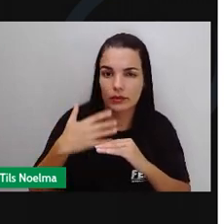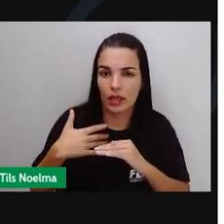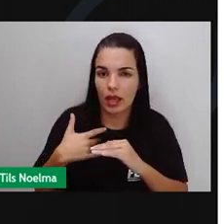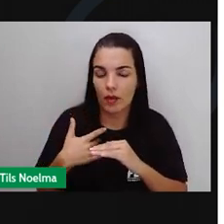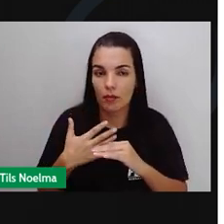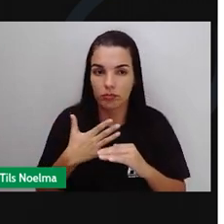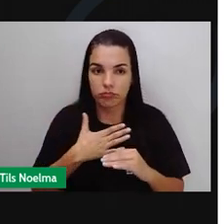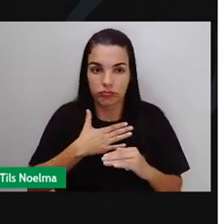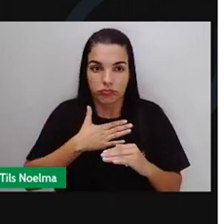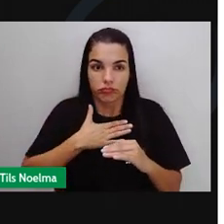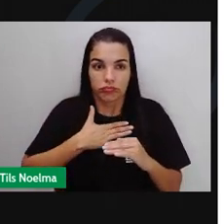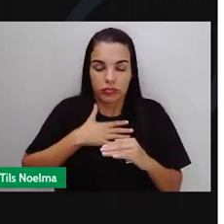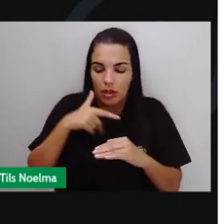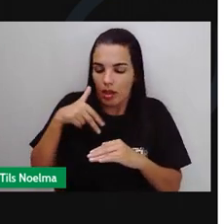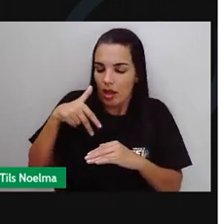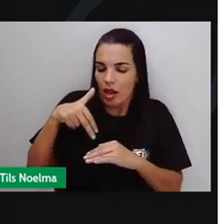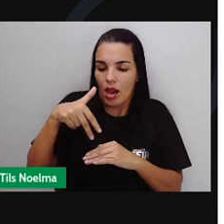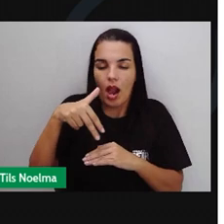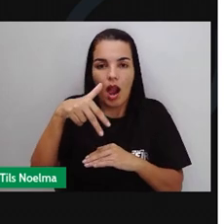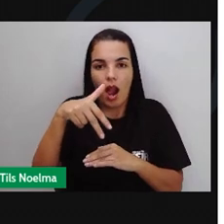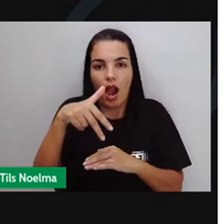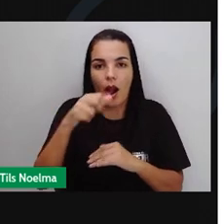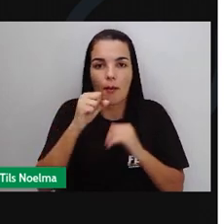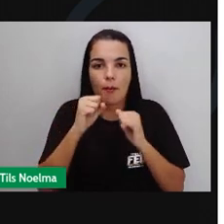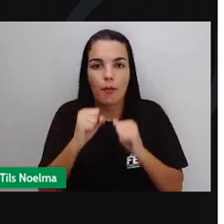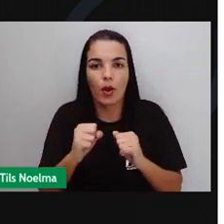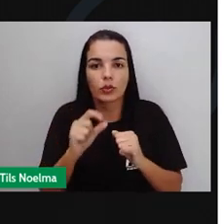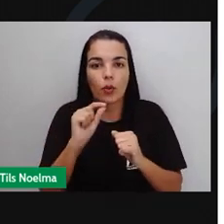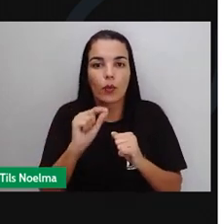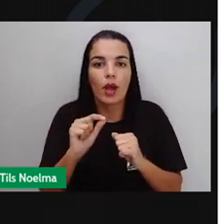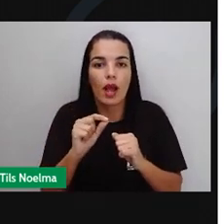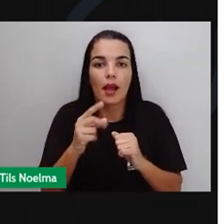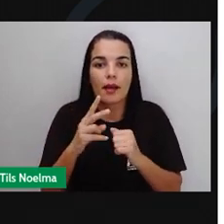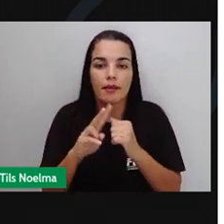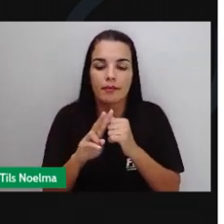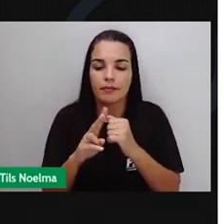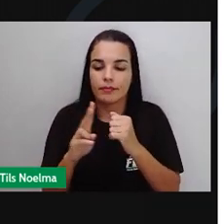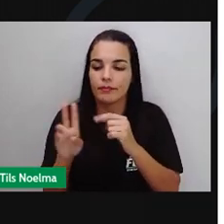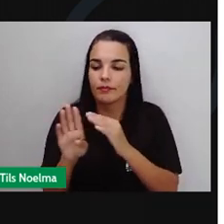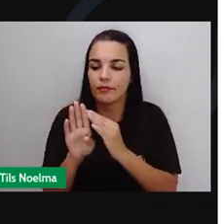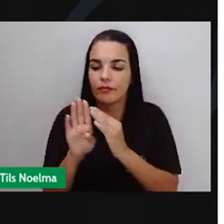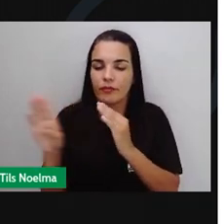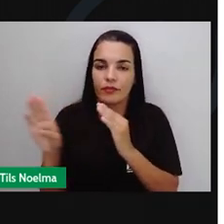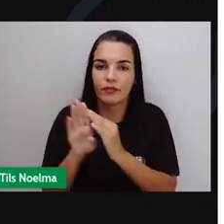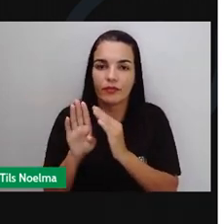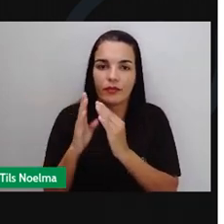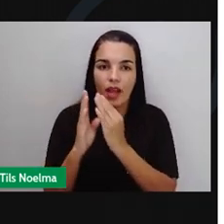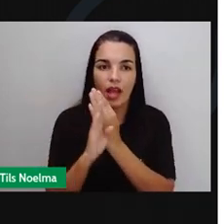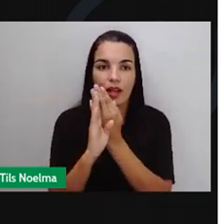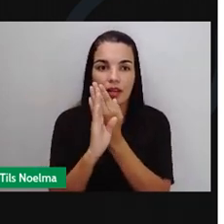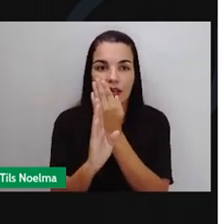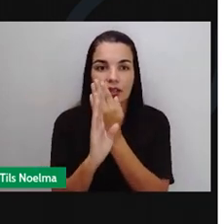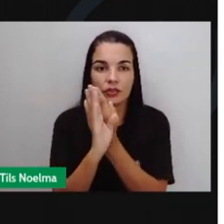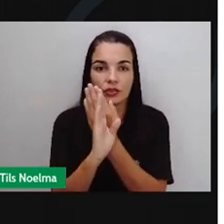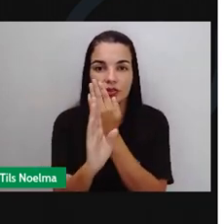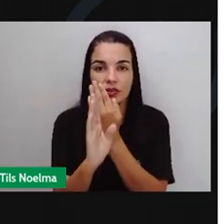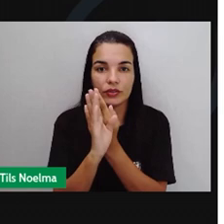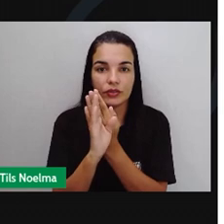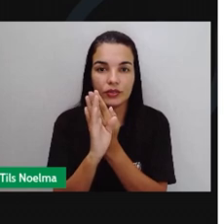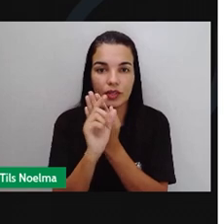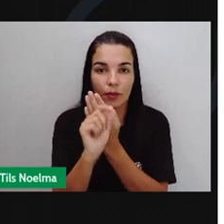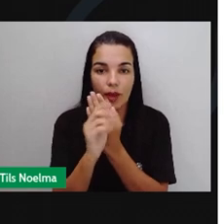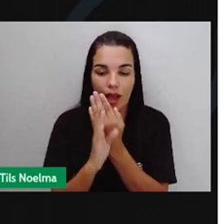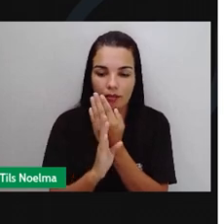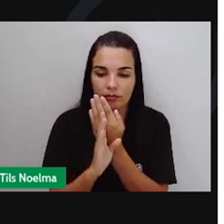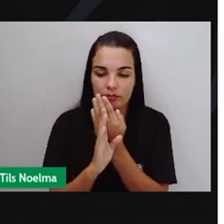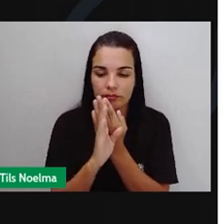referencial caminhando nas ruas, você vai estar virado para aqui. Isso significa que você deve